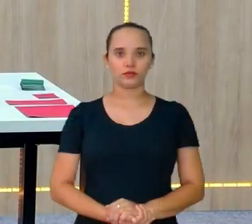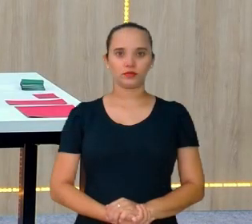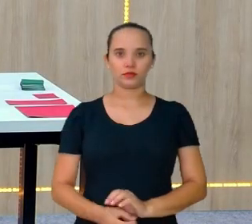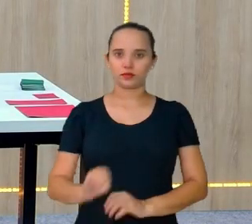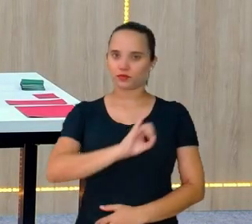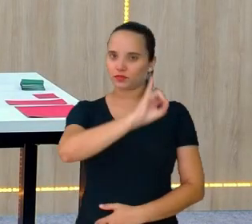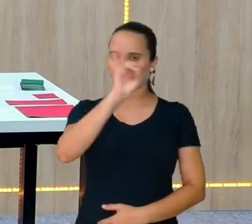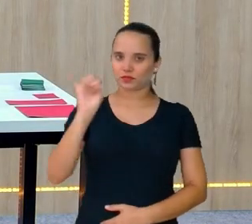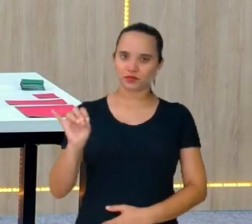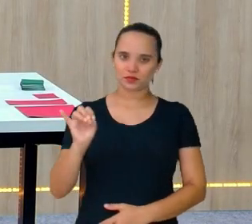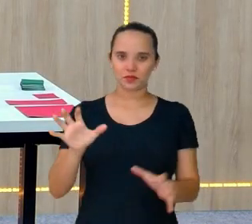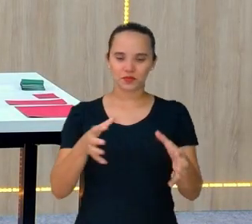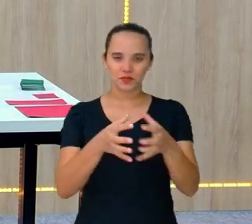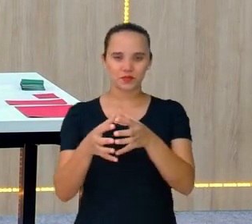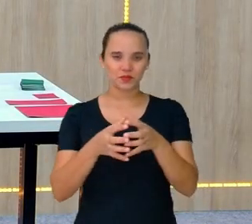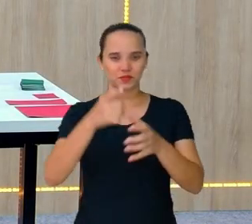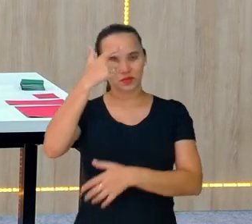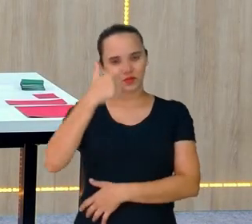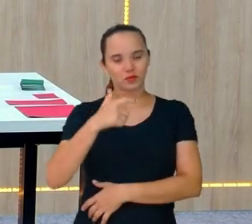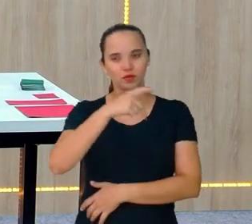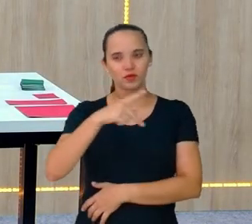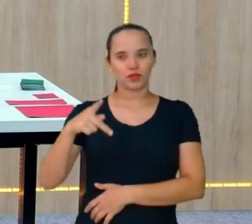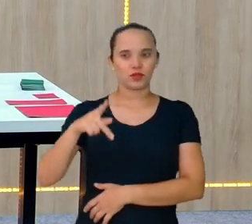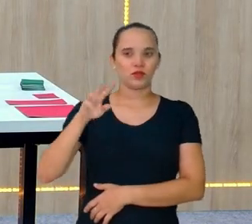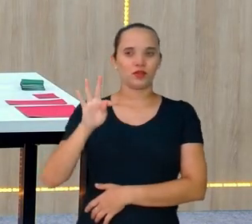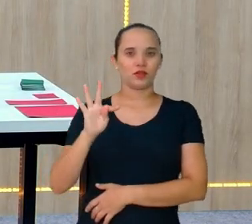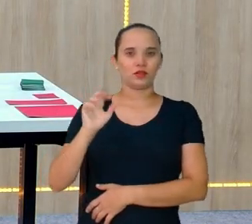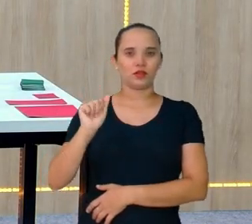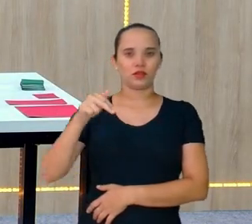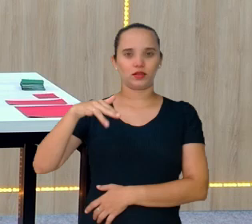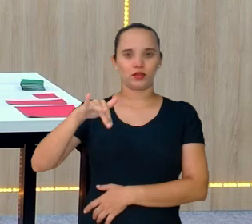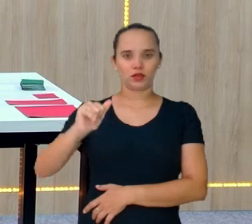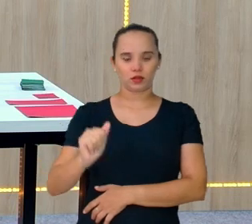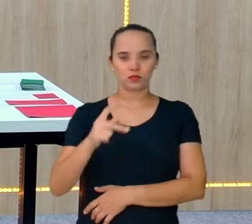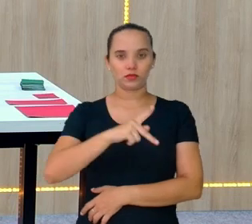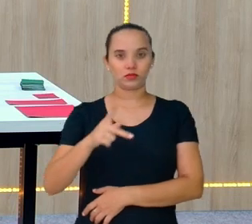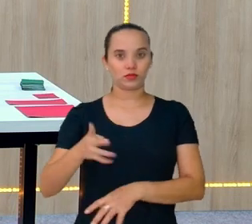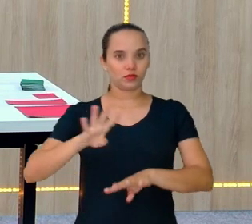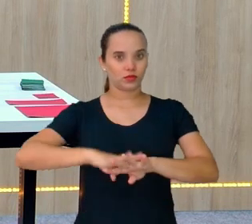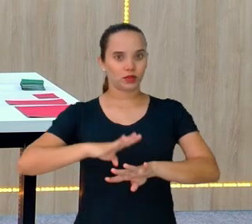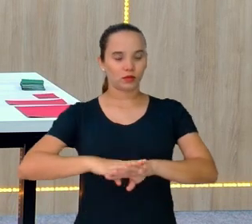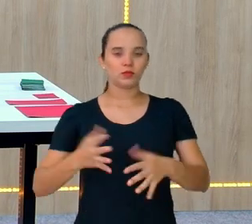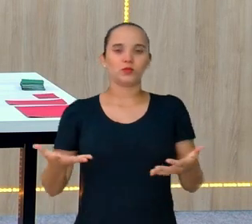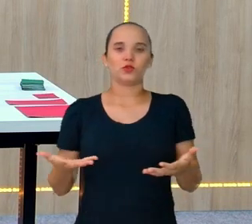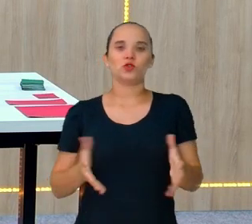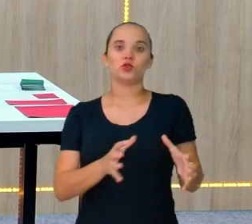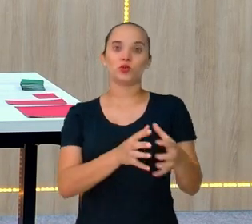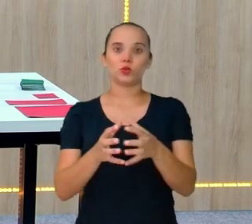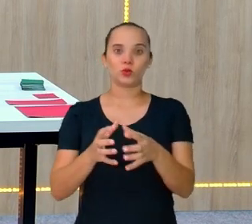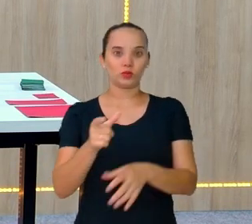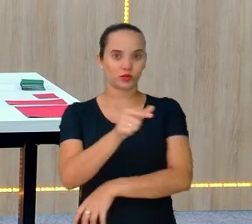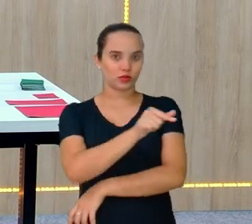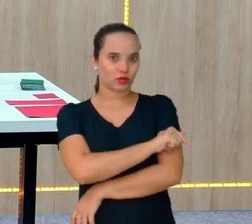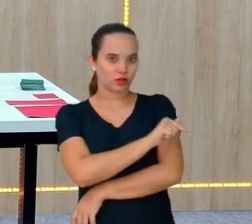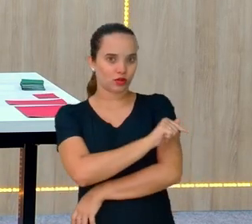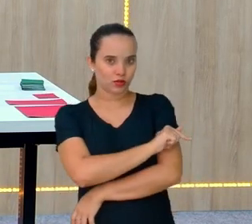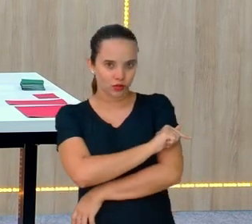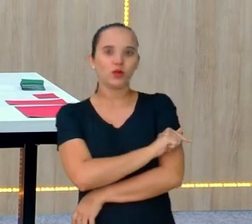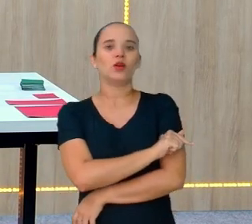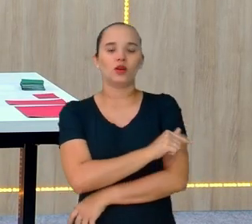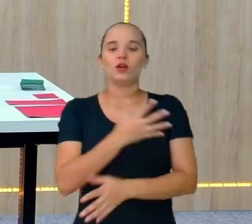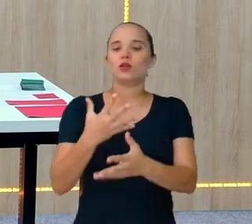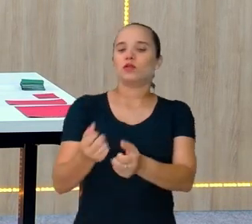Oi turma, sou Tânia Paredes, sou professora de matemática e hoje na aula do sétimo ano vamos dar